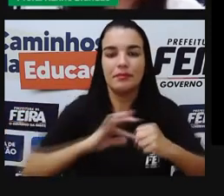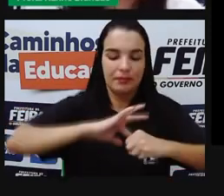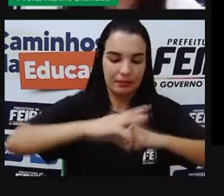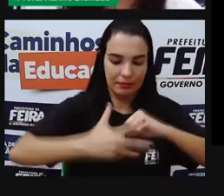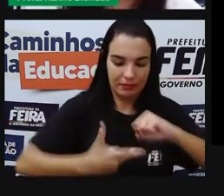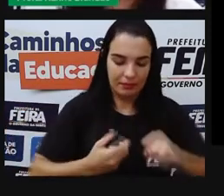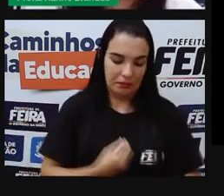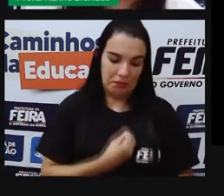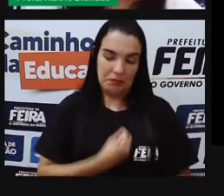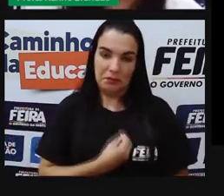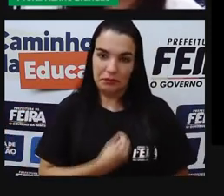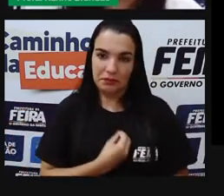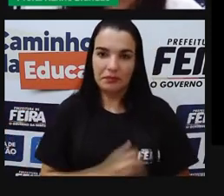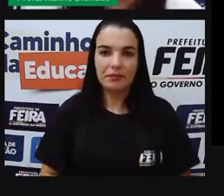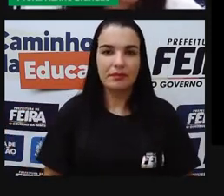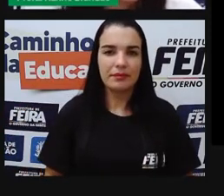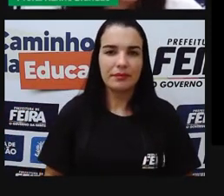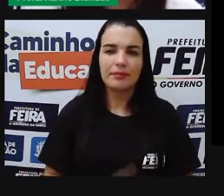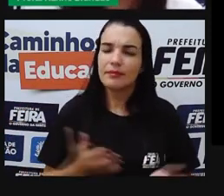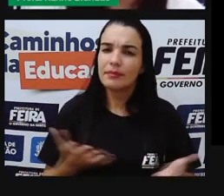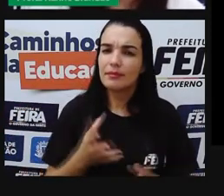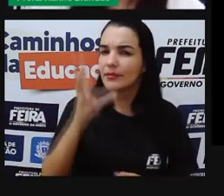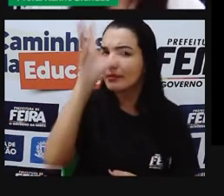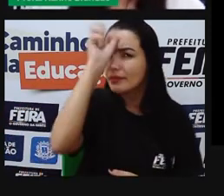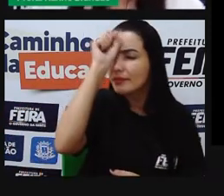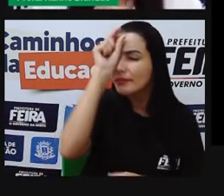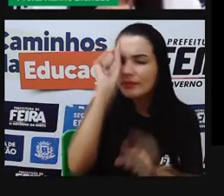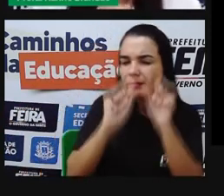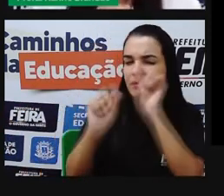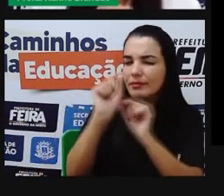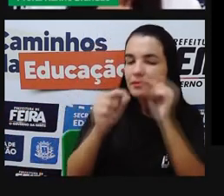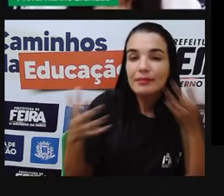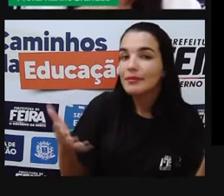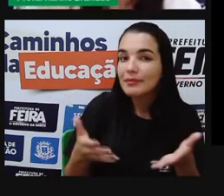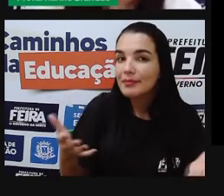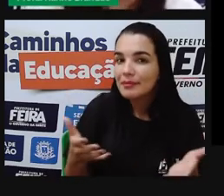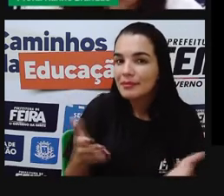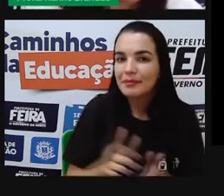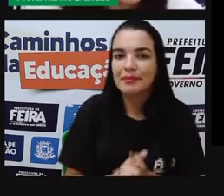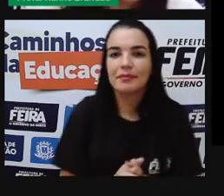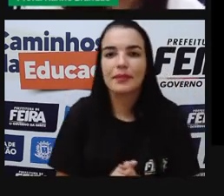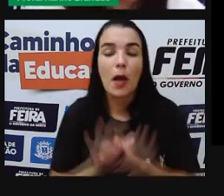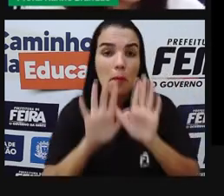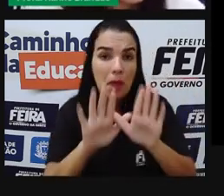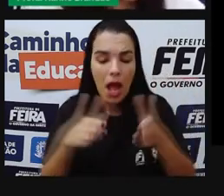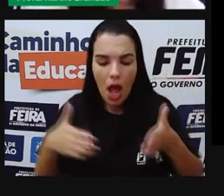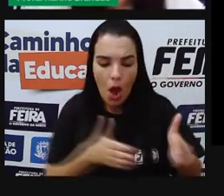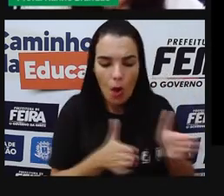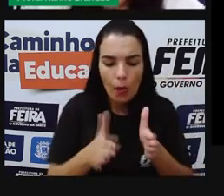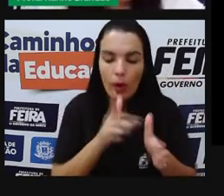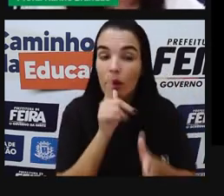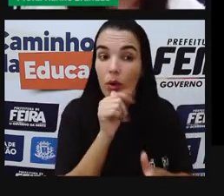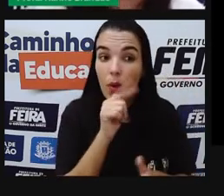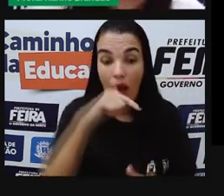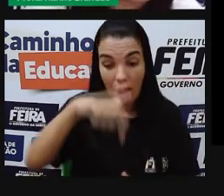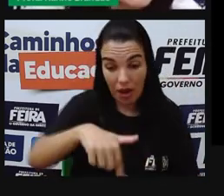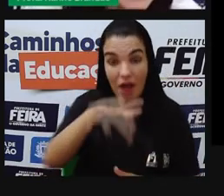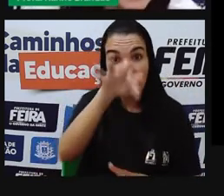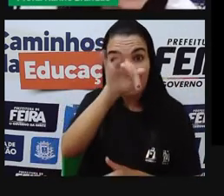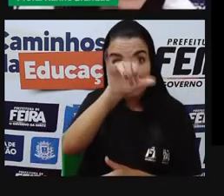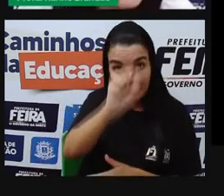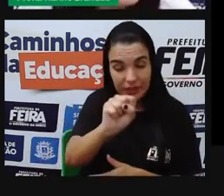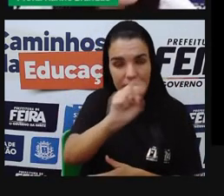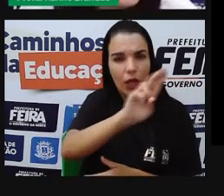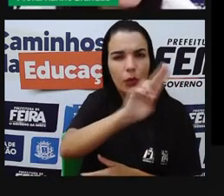vamos ver o que aprendemos hoje? Então, testando seus conhecimentos. O rio Jacuípe, que é um rio que banha a nossa